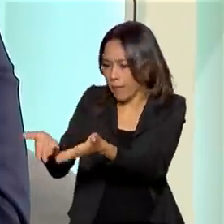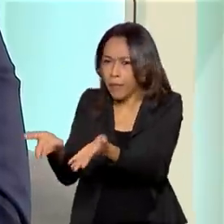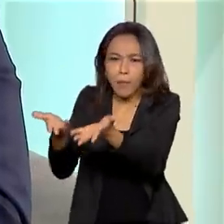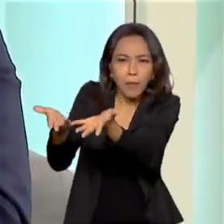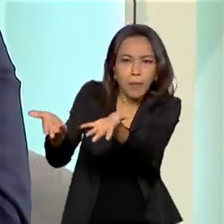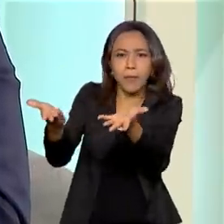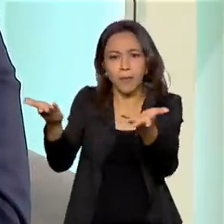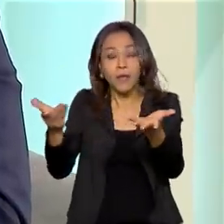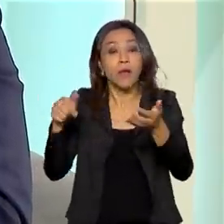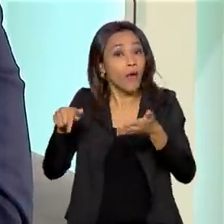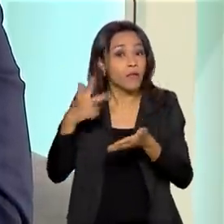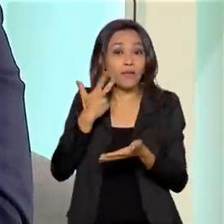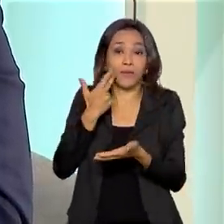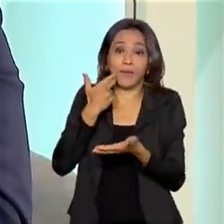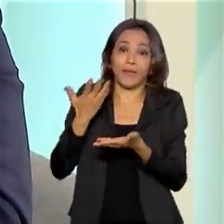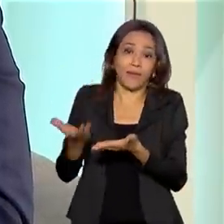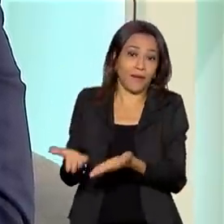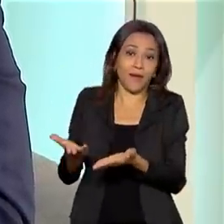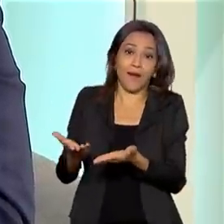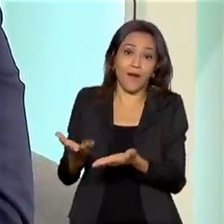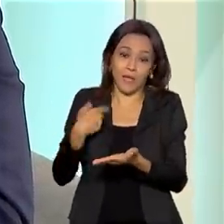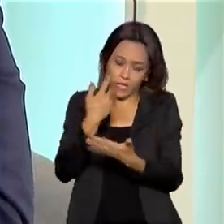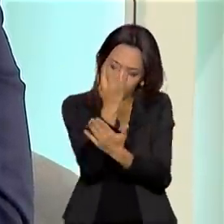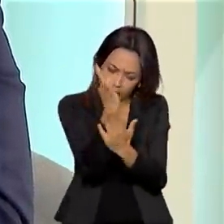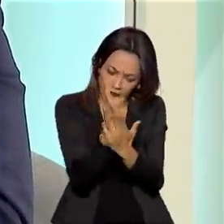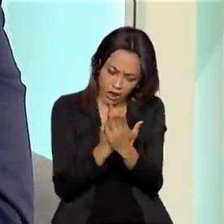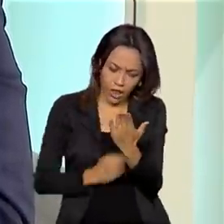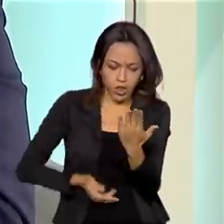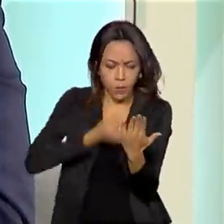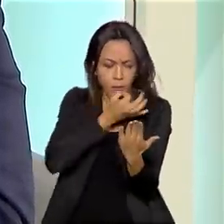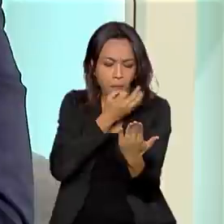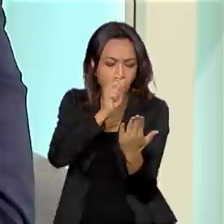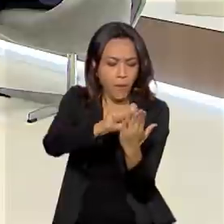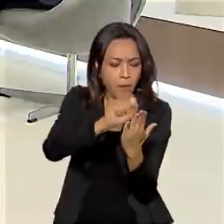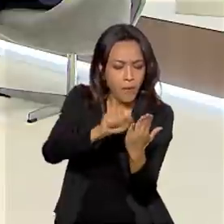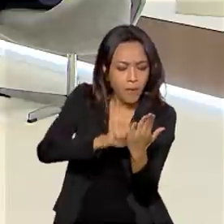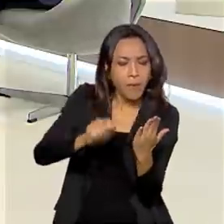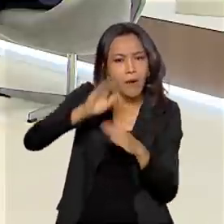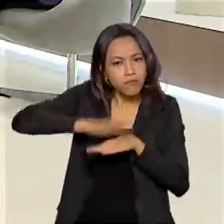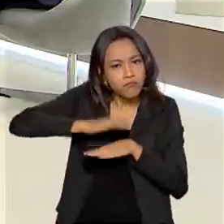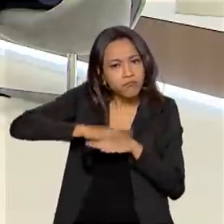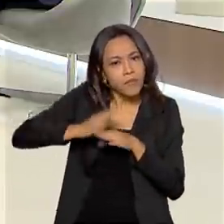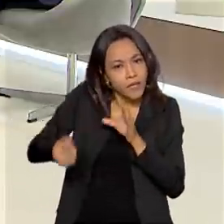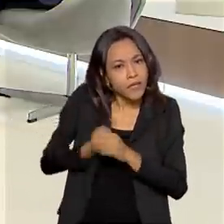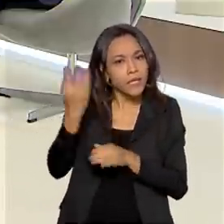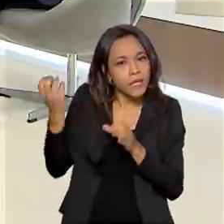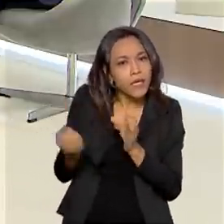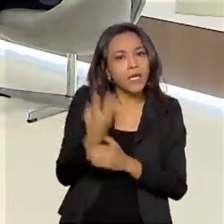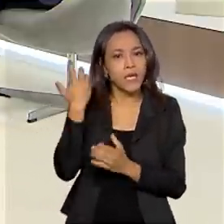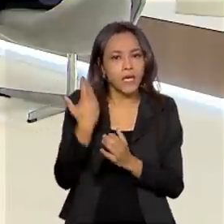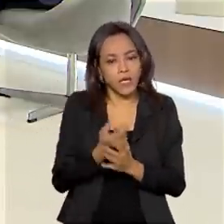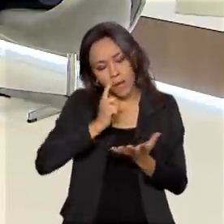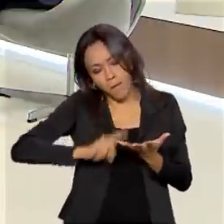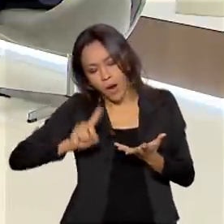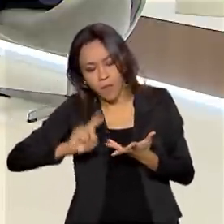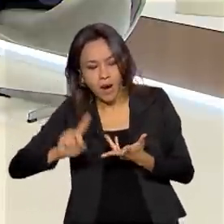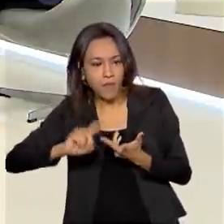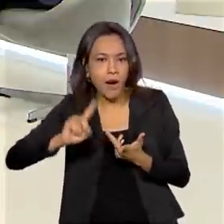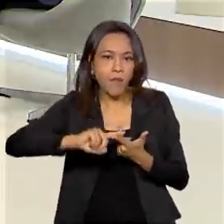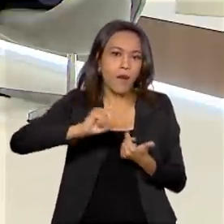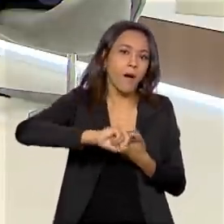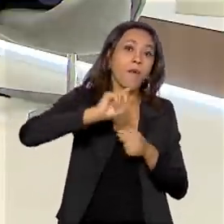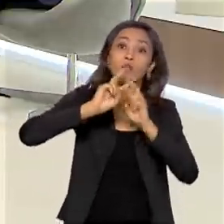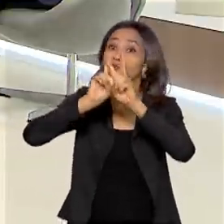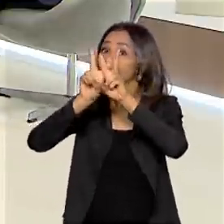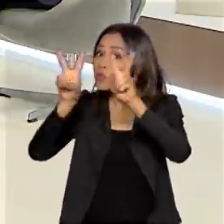Então, é natural que ele invista em textos críticos, em catálogos, em vernissagens, em promoções a respeito